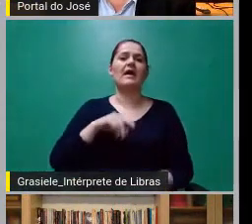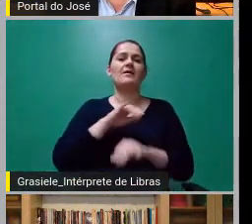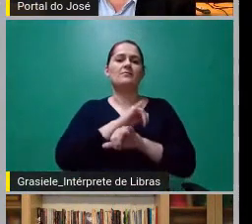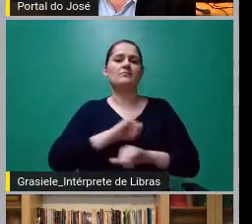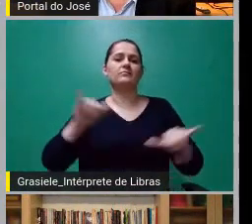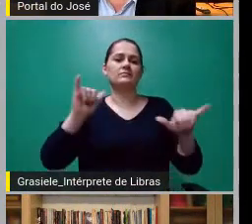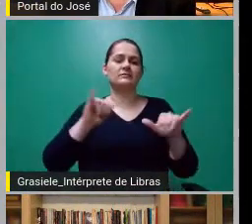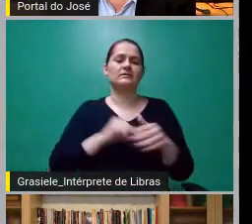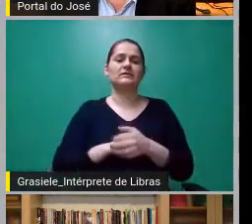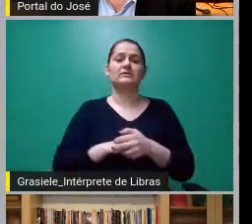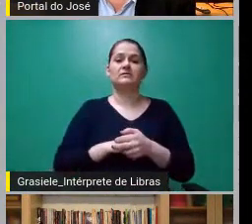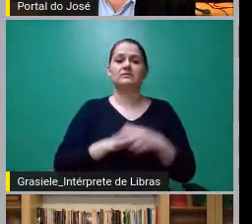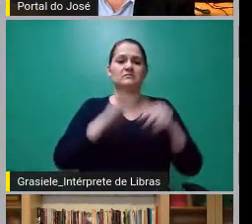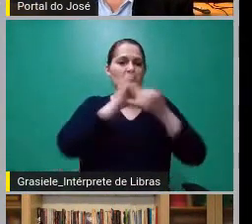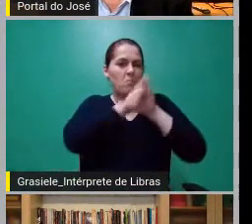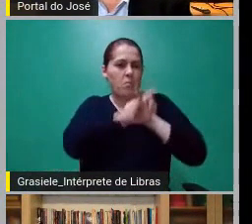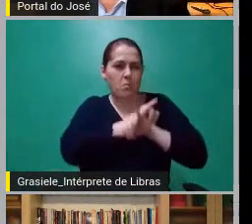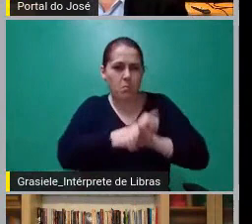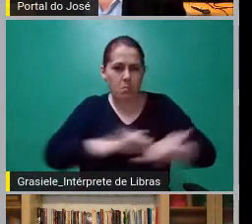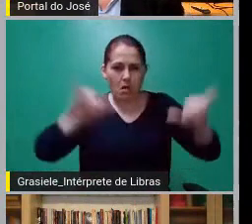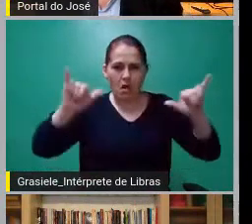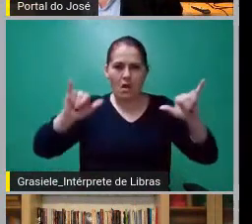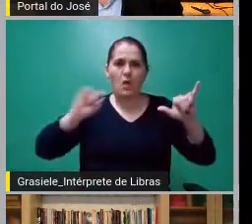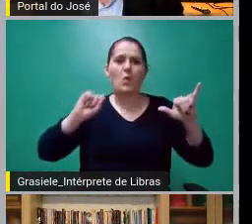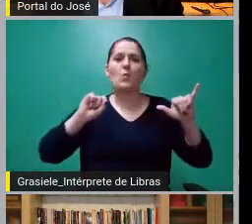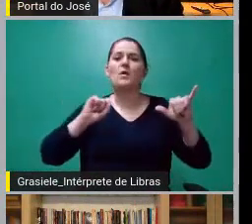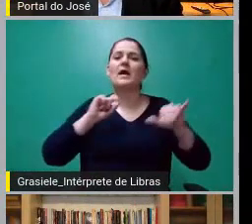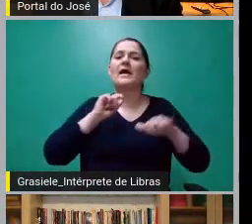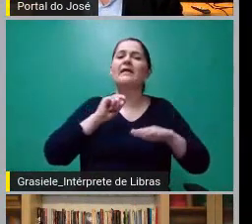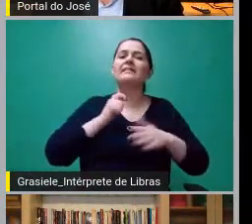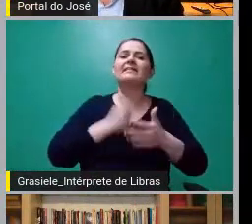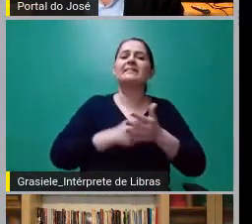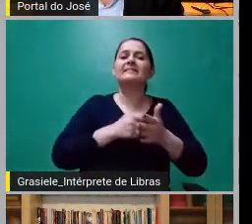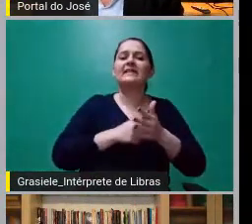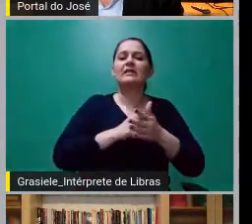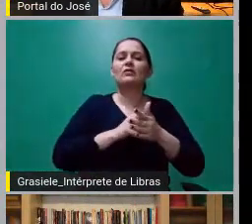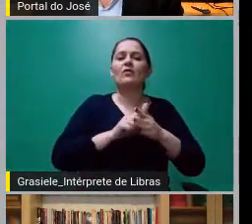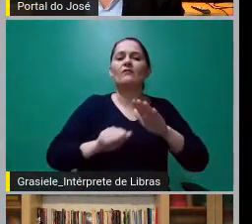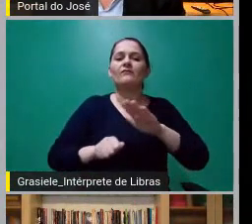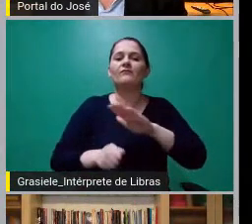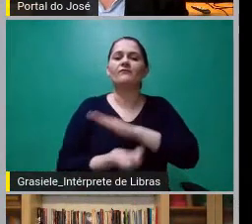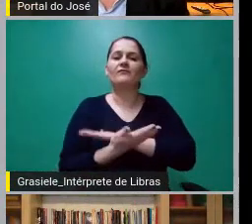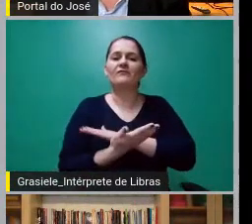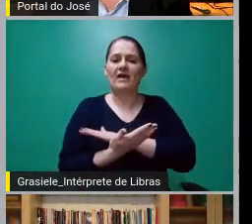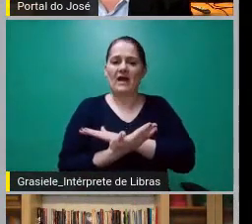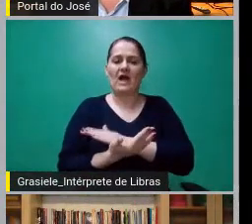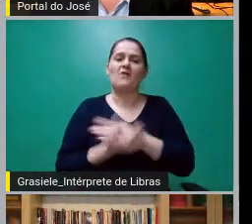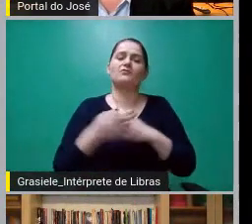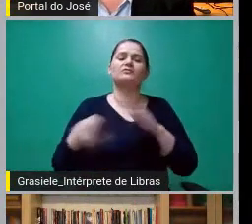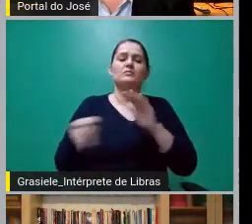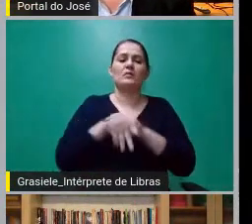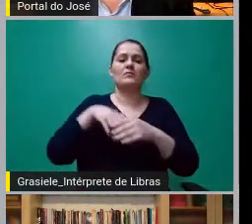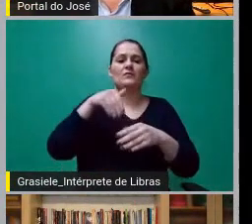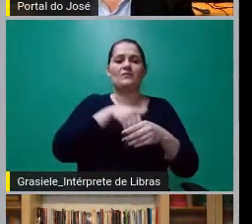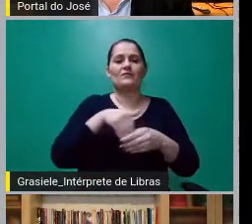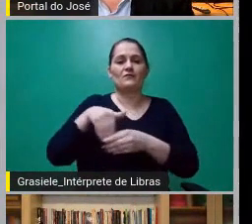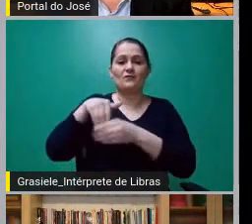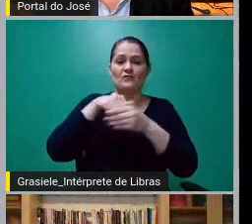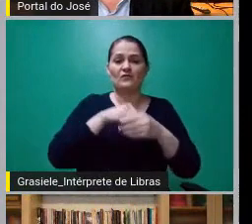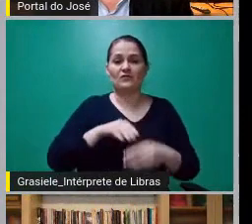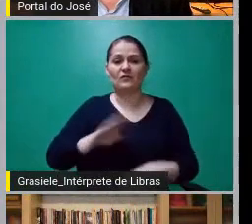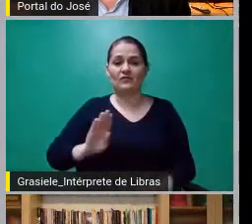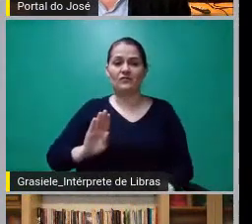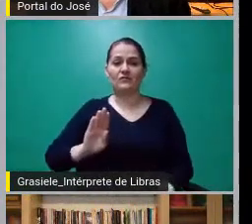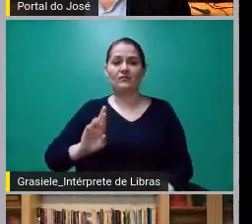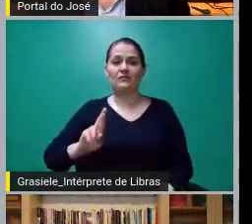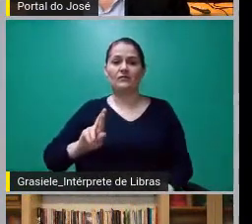-consulte, né? Quando houve uma tentativa de fraude das eleições no Rio de Janeiro para evitar a eleição de Leonel Brizola, que contou com a participação